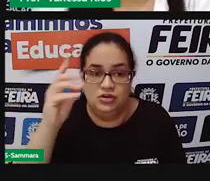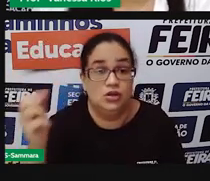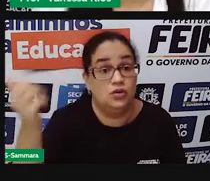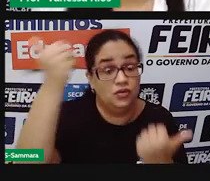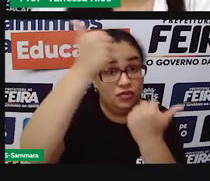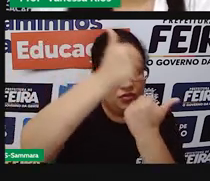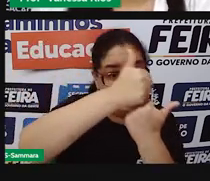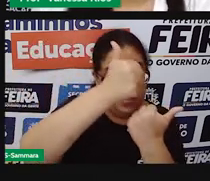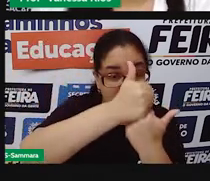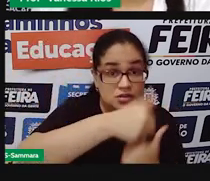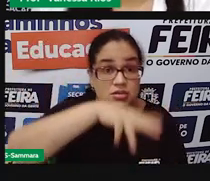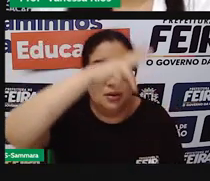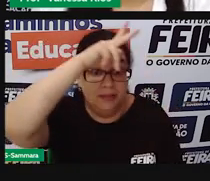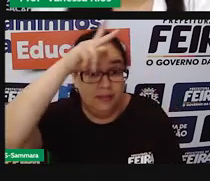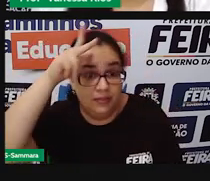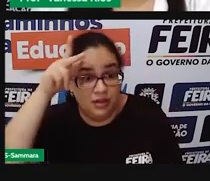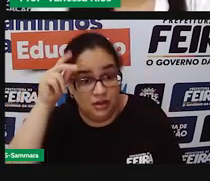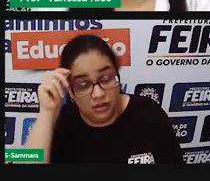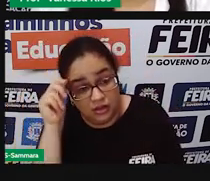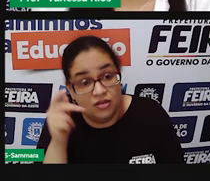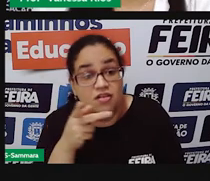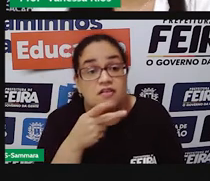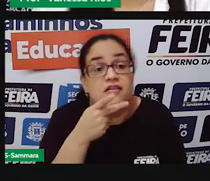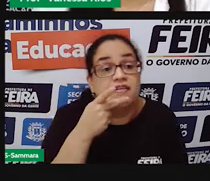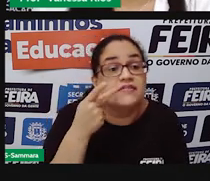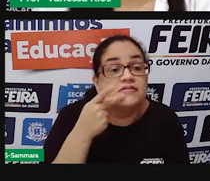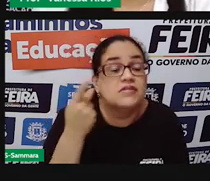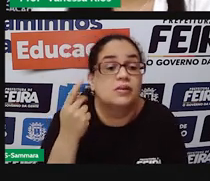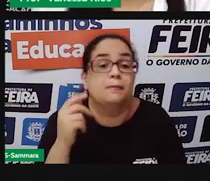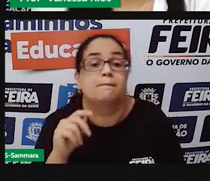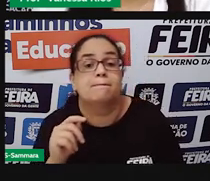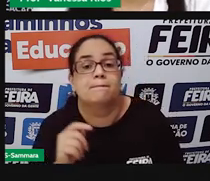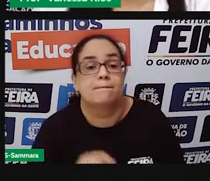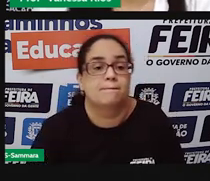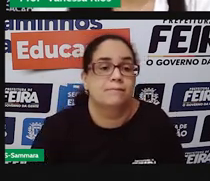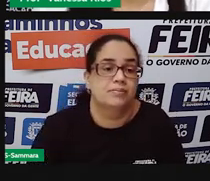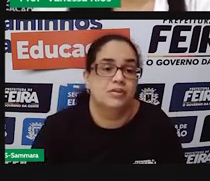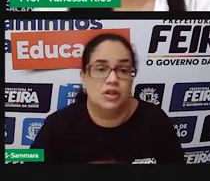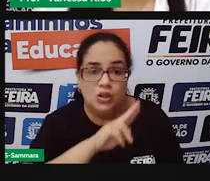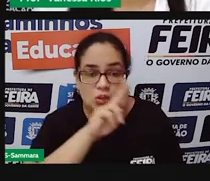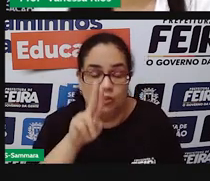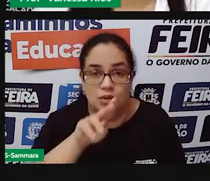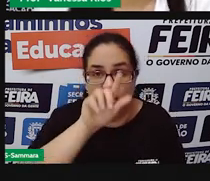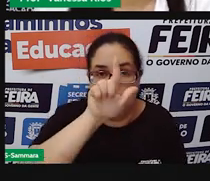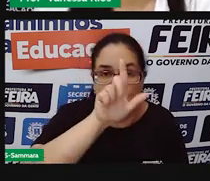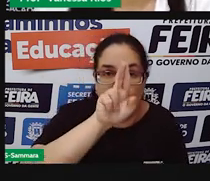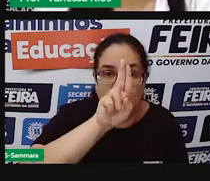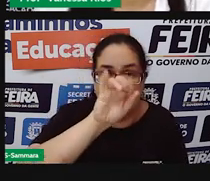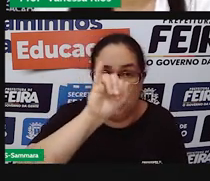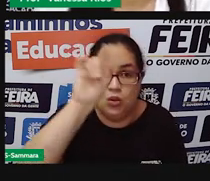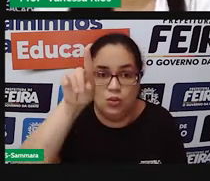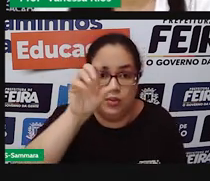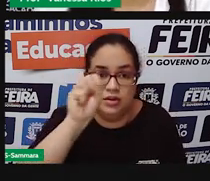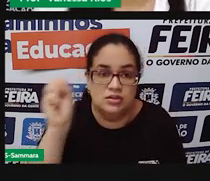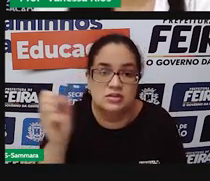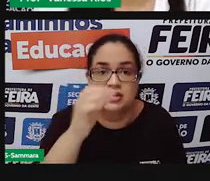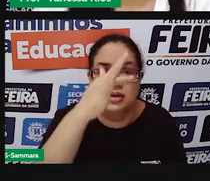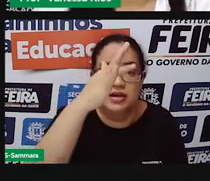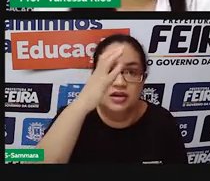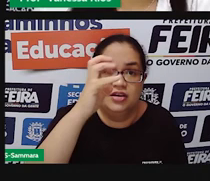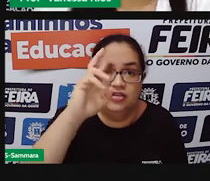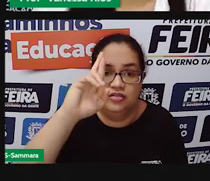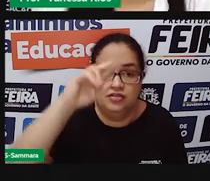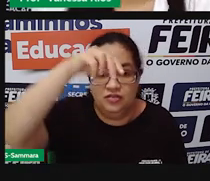-prefeito apesar de não se falarem muito aí se chama Luiz Fernando de Fabinho de